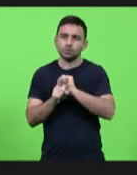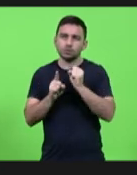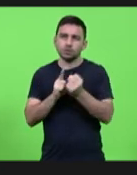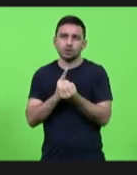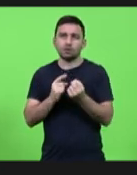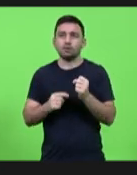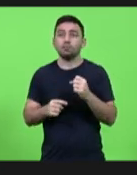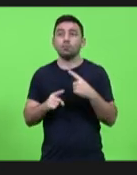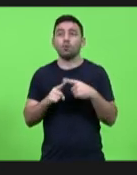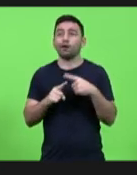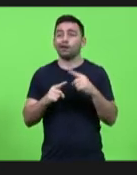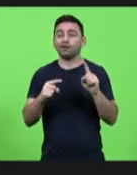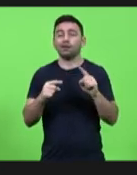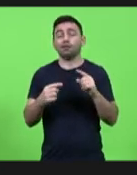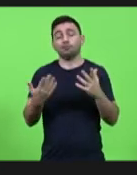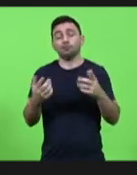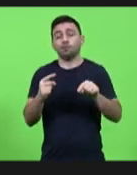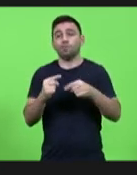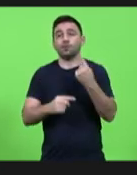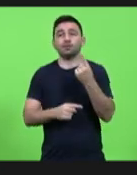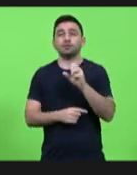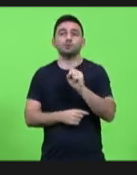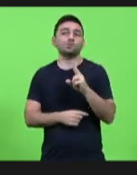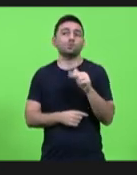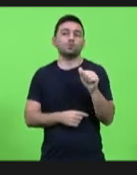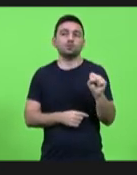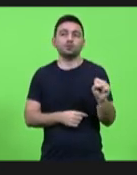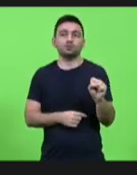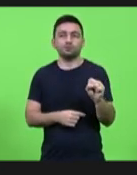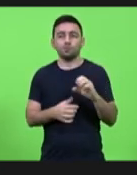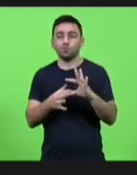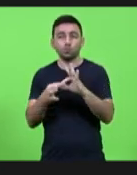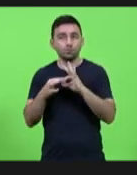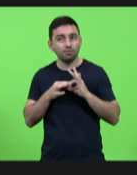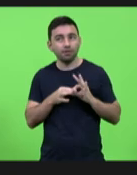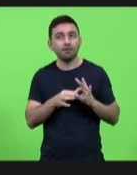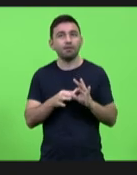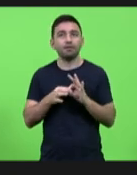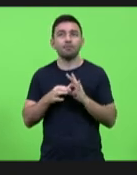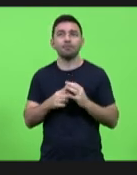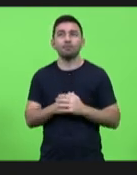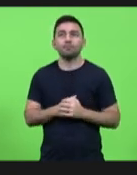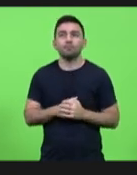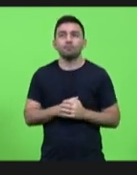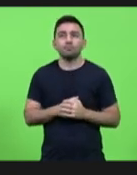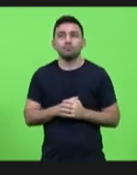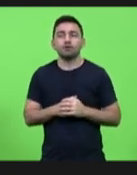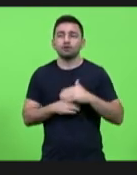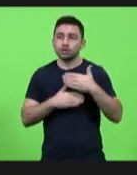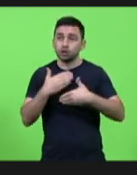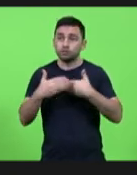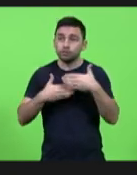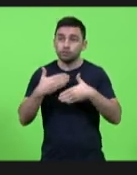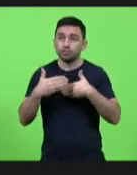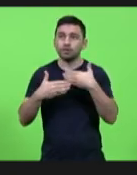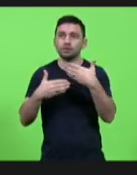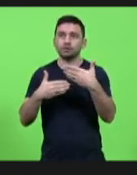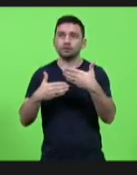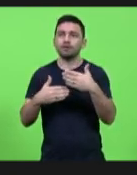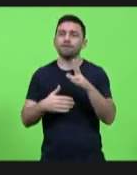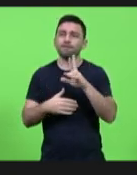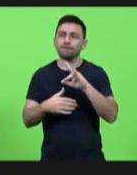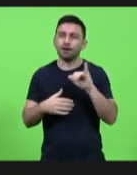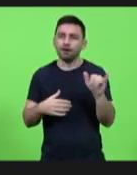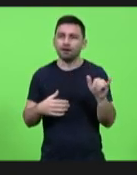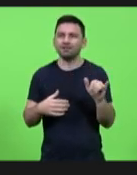ele não é sua senão ele não é processo de junção de avanço senão nós vamos estar de novo na